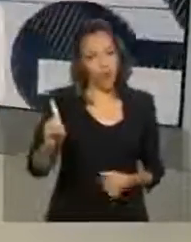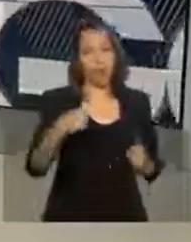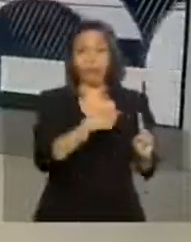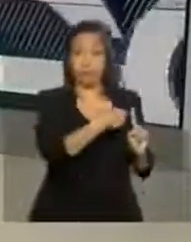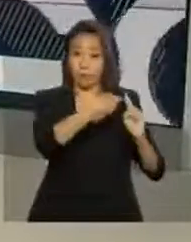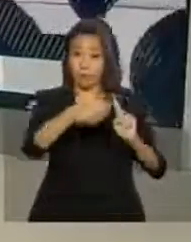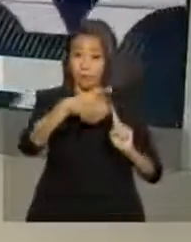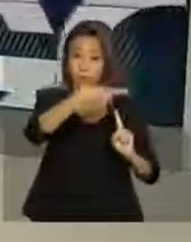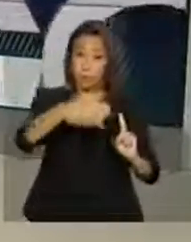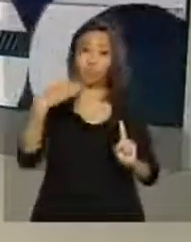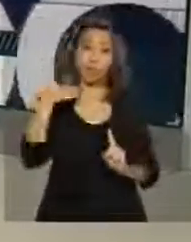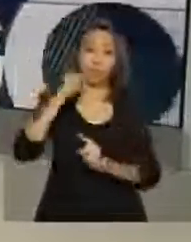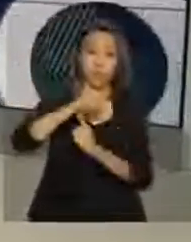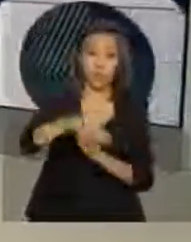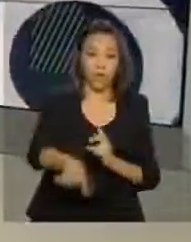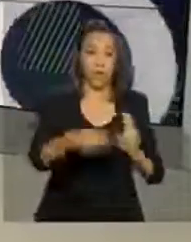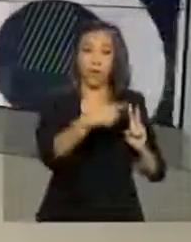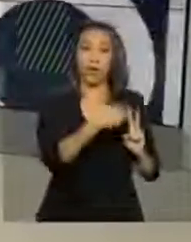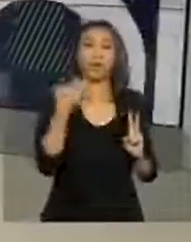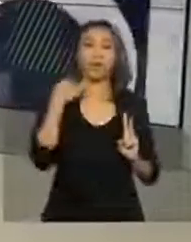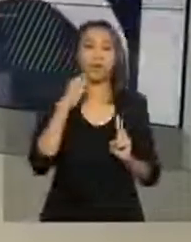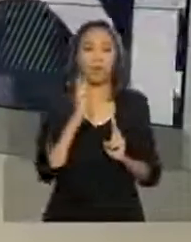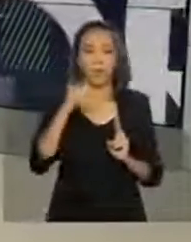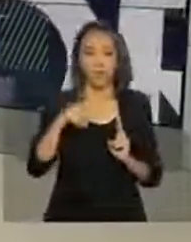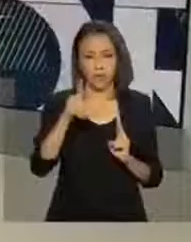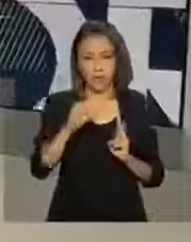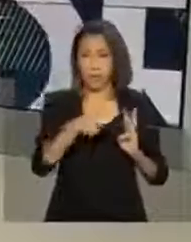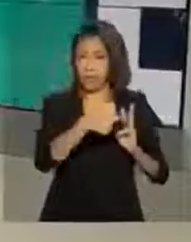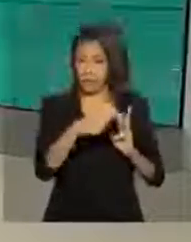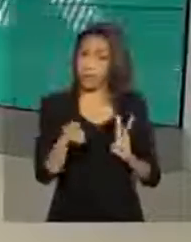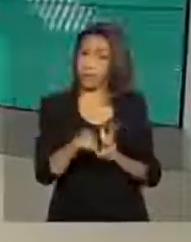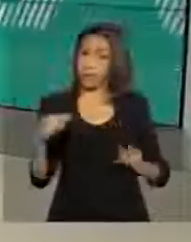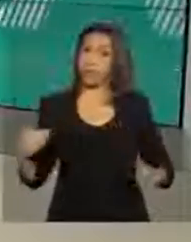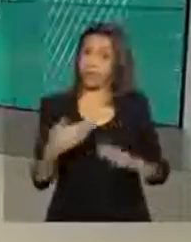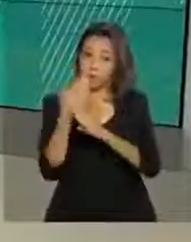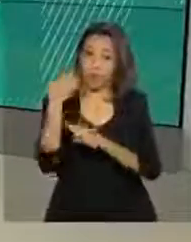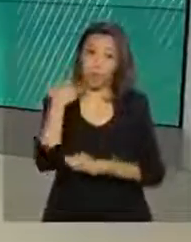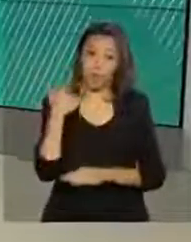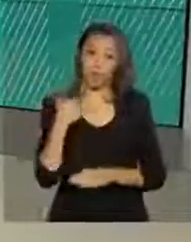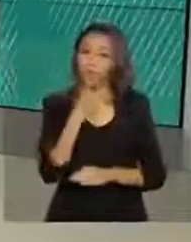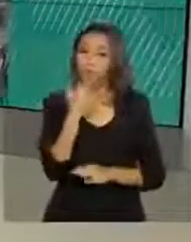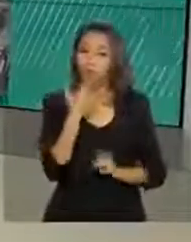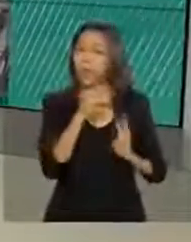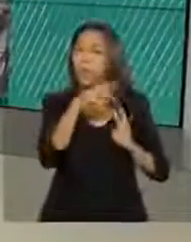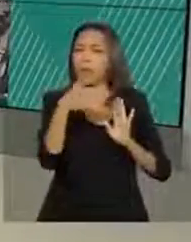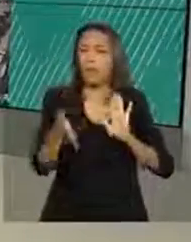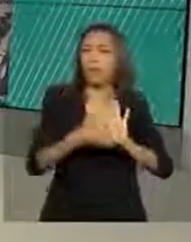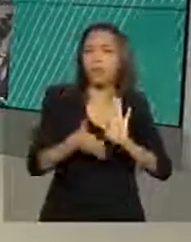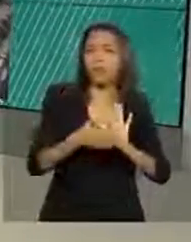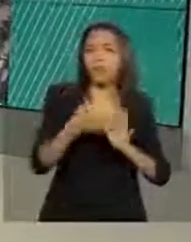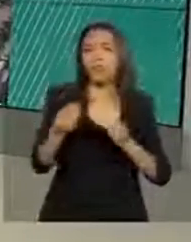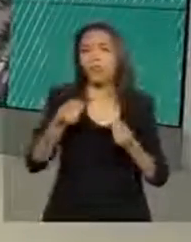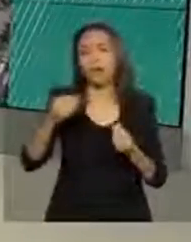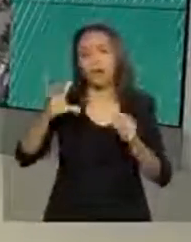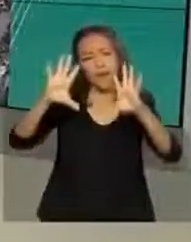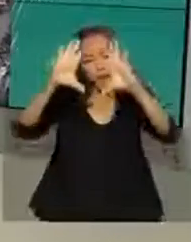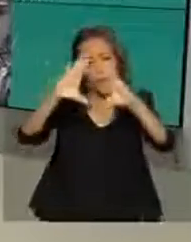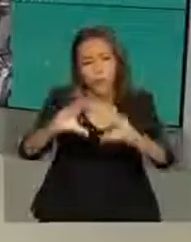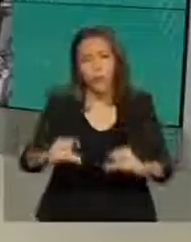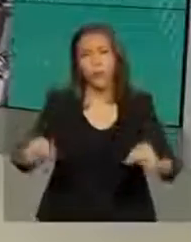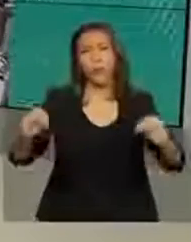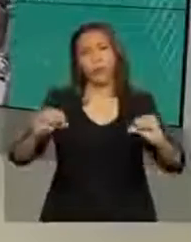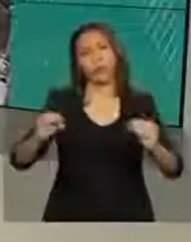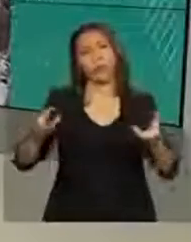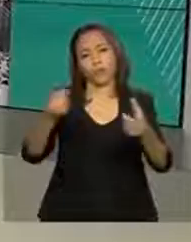presidentes do Banco Central do BNDES e da Caixa eles anunciaram medidas para enfrentar os efeitos econômicos do